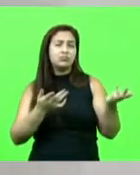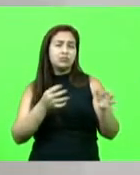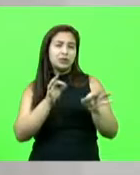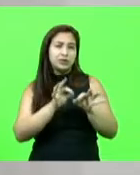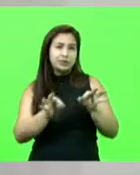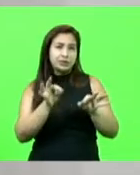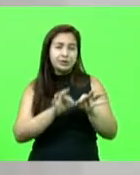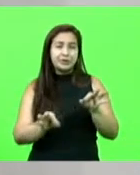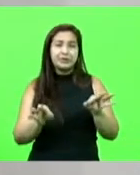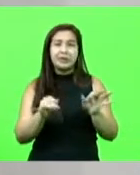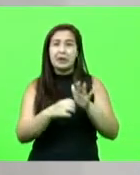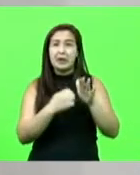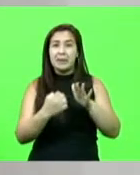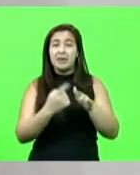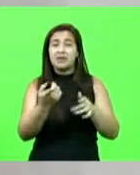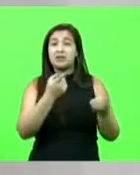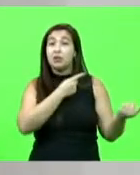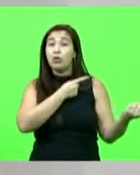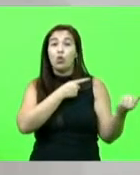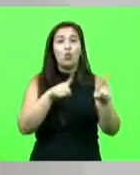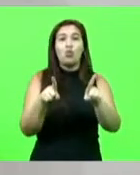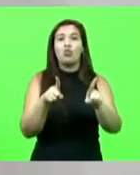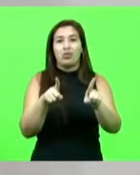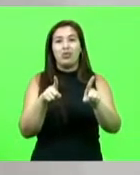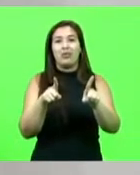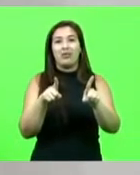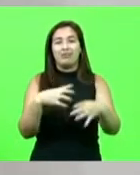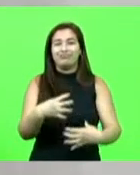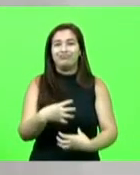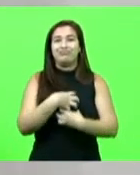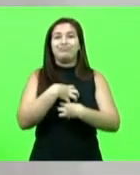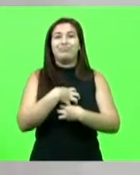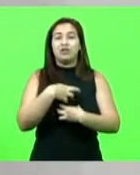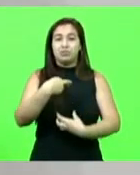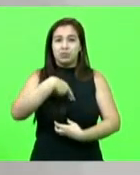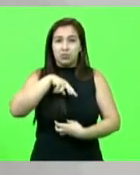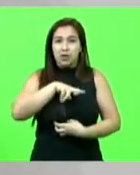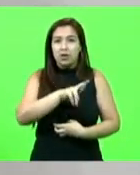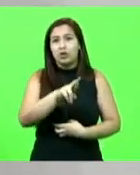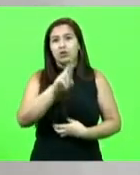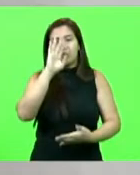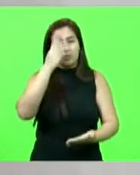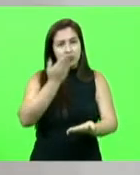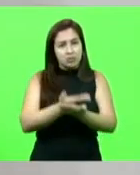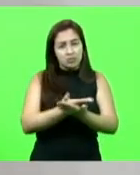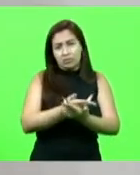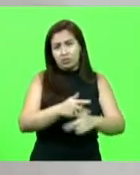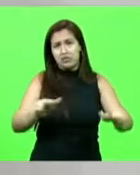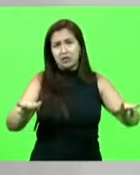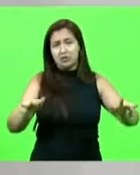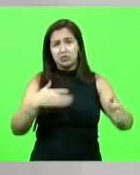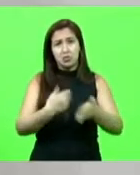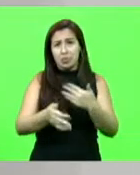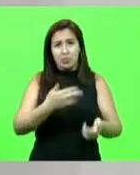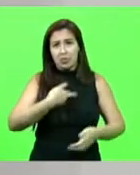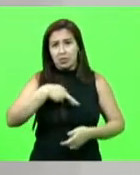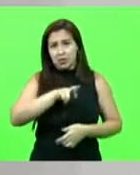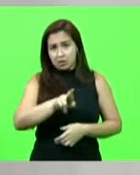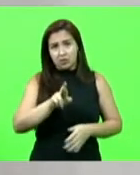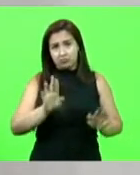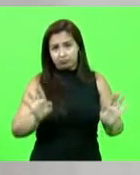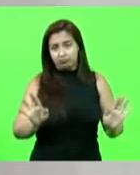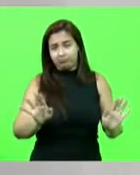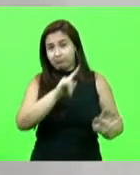ofensas, qualquer tipo de ofensas, aos sentimentos de religiosos ou crentes, de qualquer religião, evidentemente. Fica